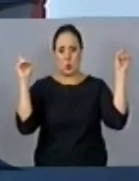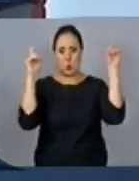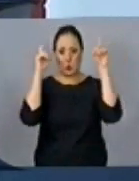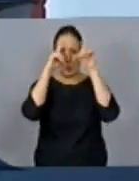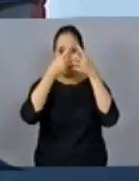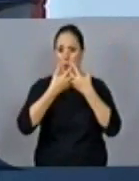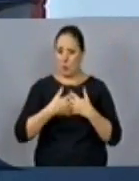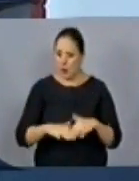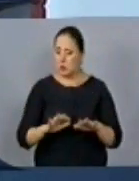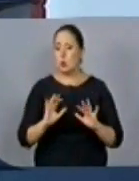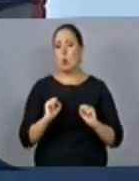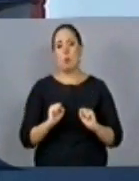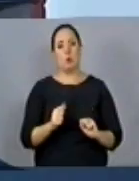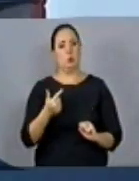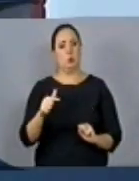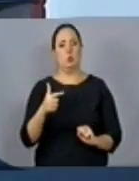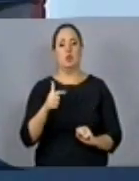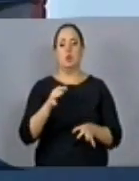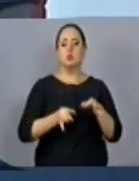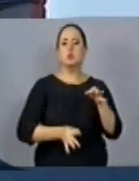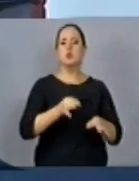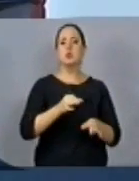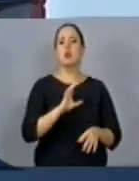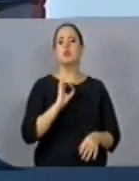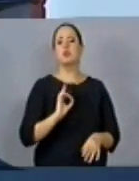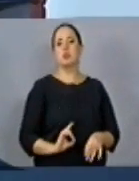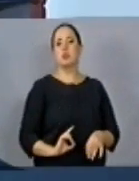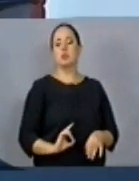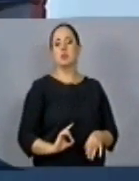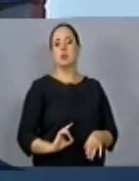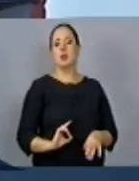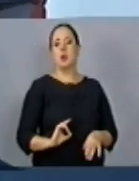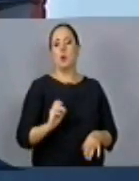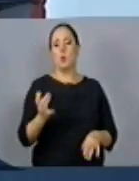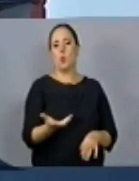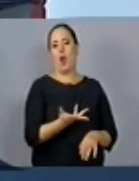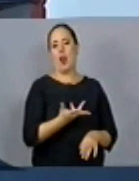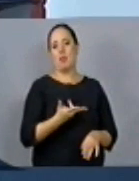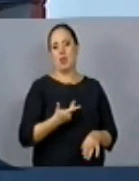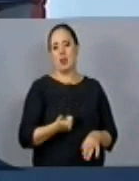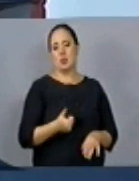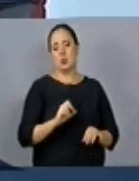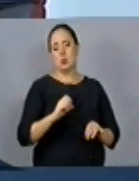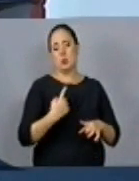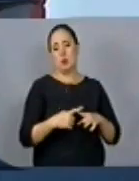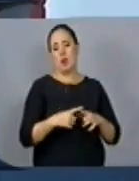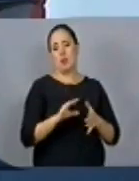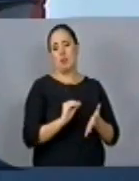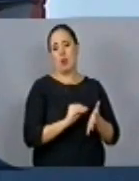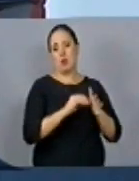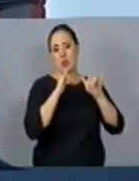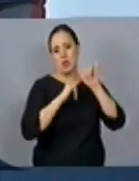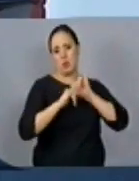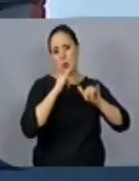podem não ter no juiz de direito o hábito mais qualificado por falta de informação ou de